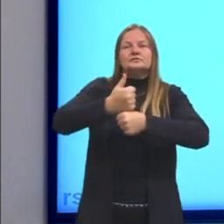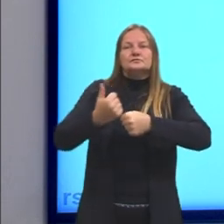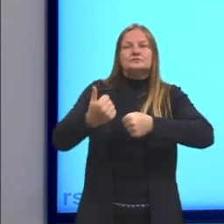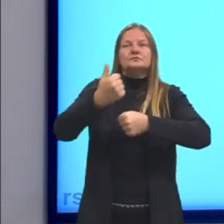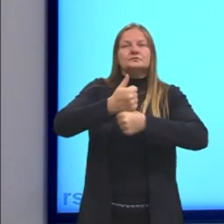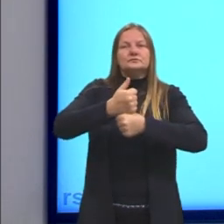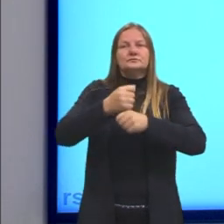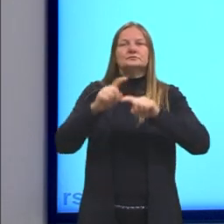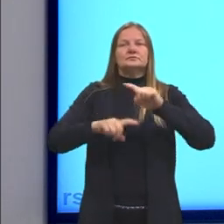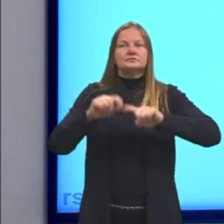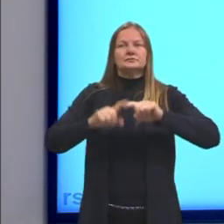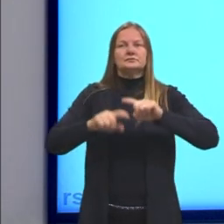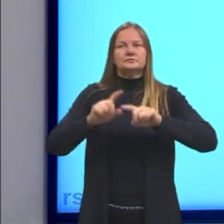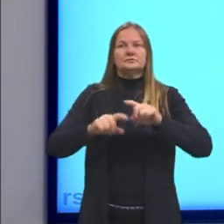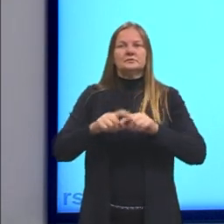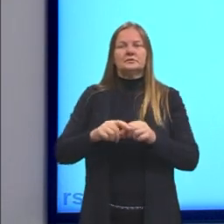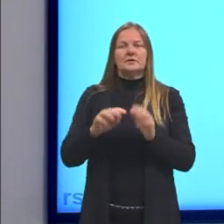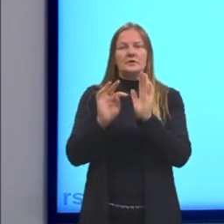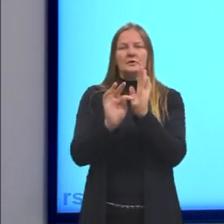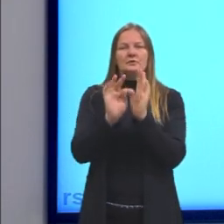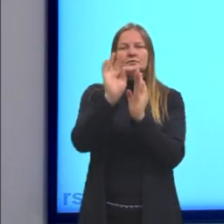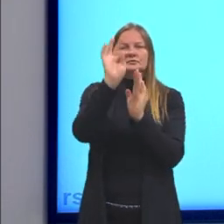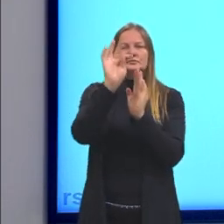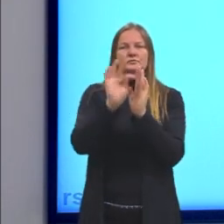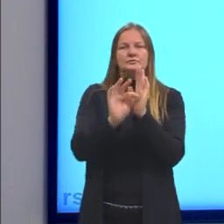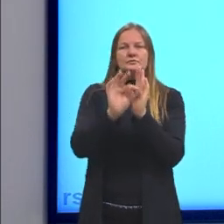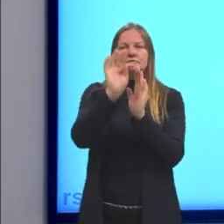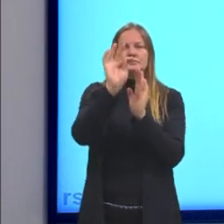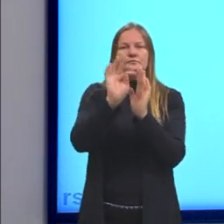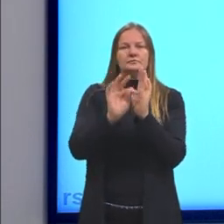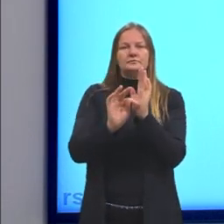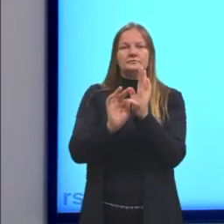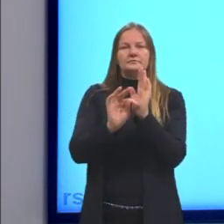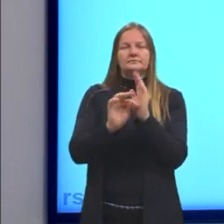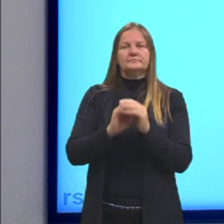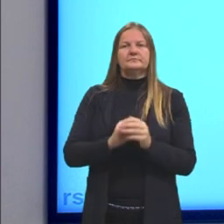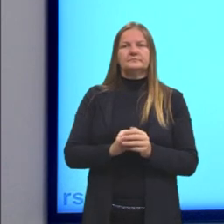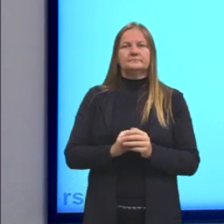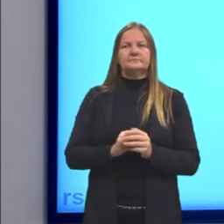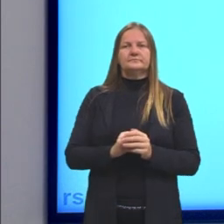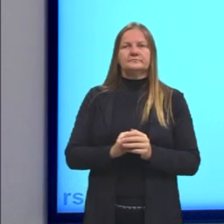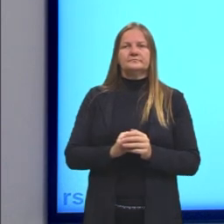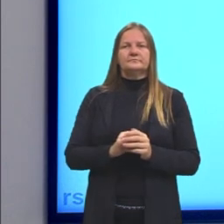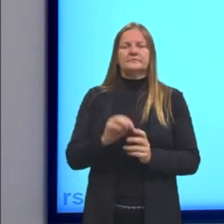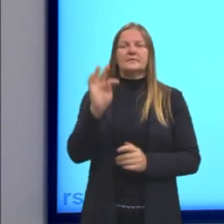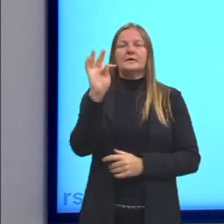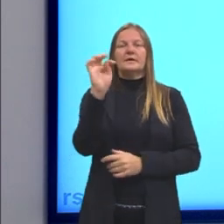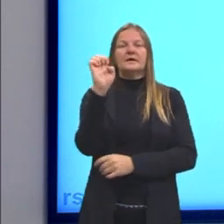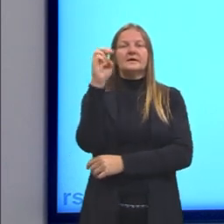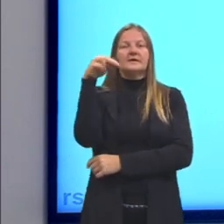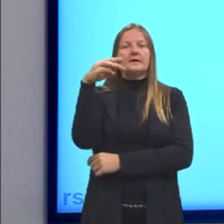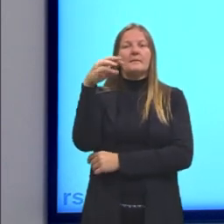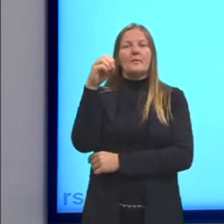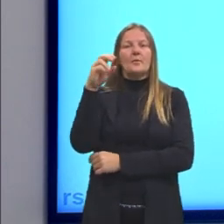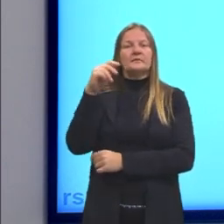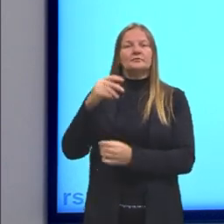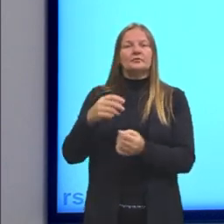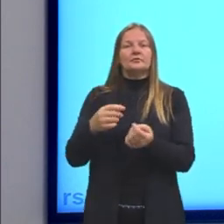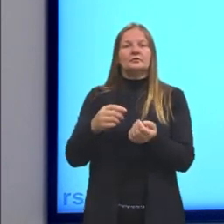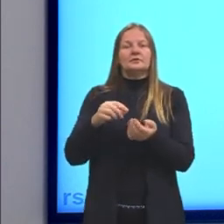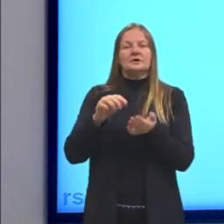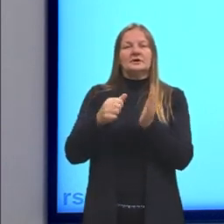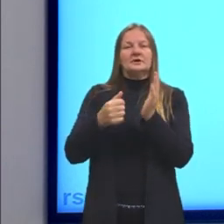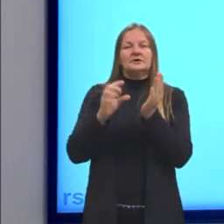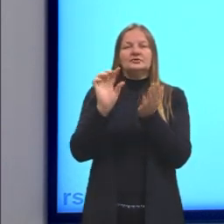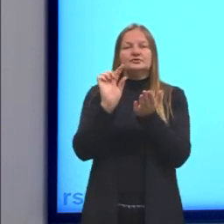corpo C por um termômetro. Esse aqui seria um certo termômetro digital que se usa em laboratório.